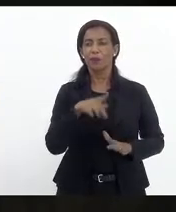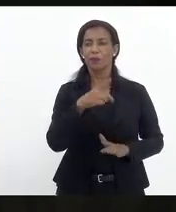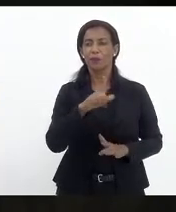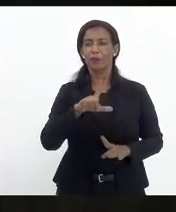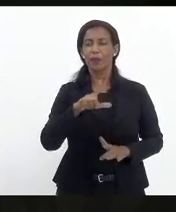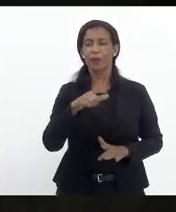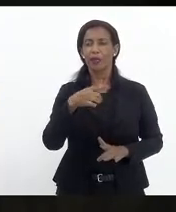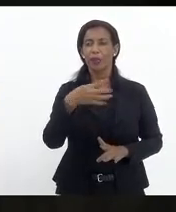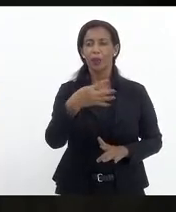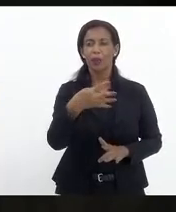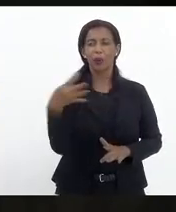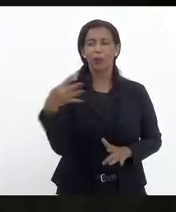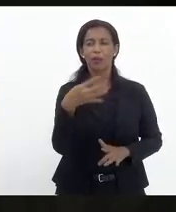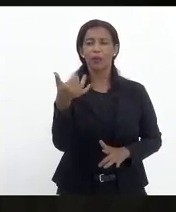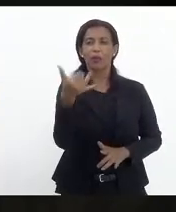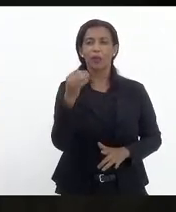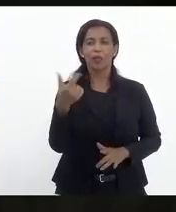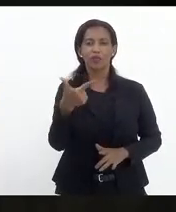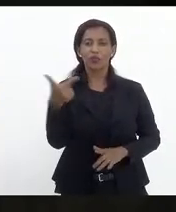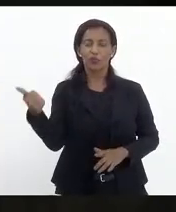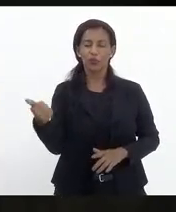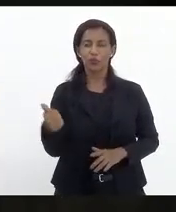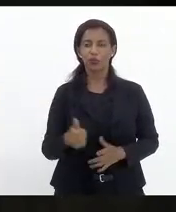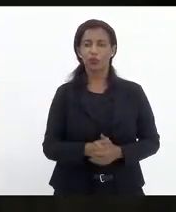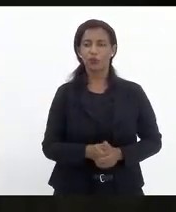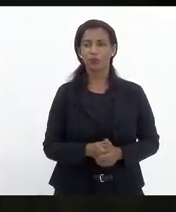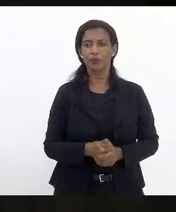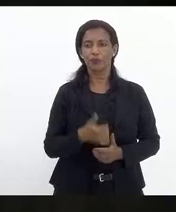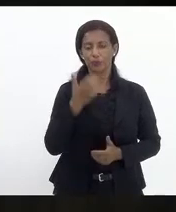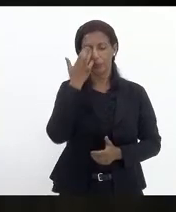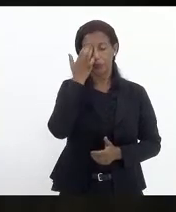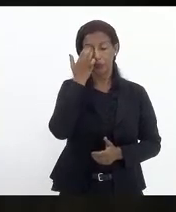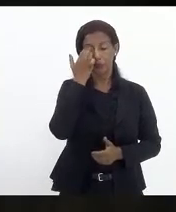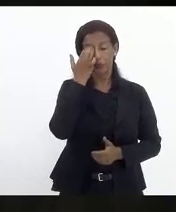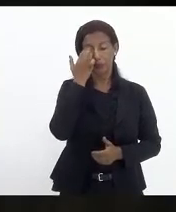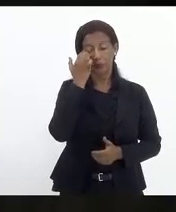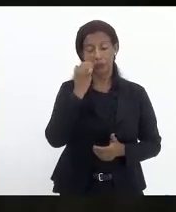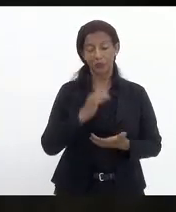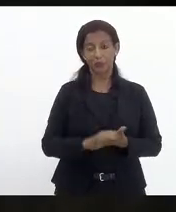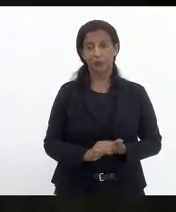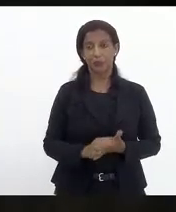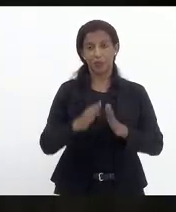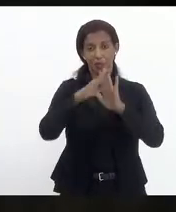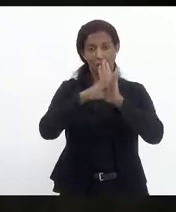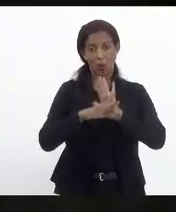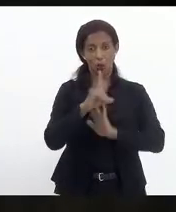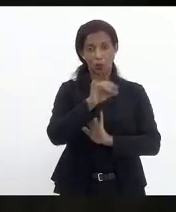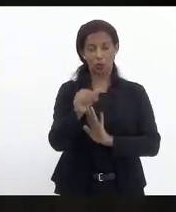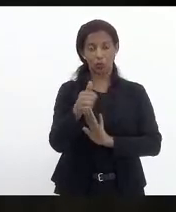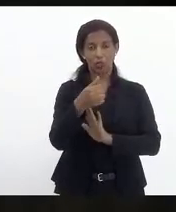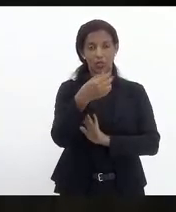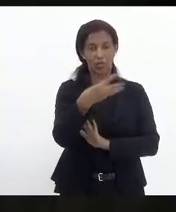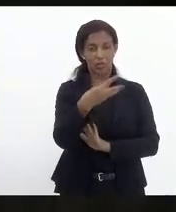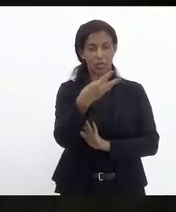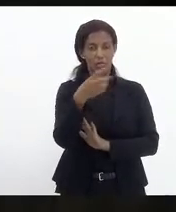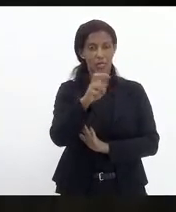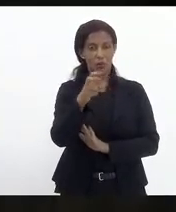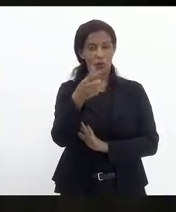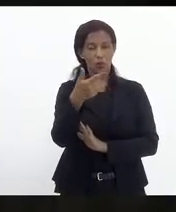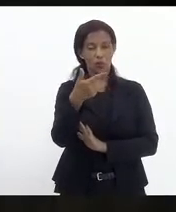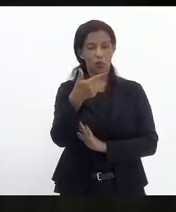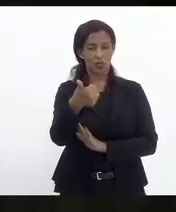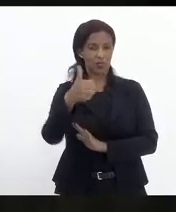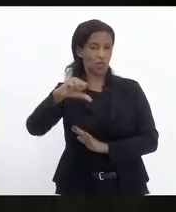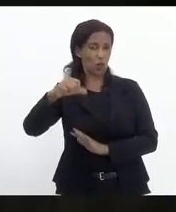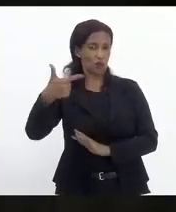de lei número 4410 de 21 requer a inclusão na ordem do dito projeto de lei 3519 de 21 requer a